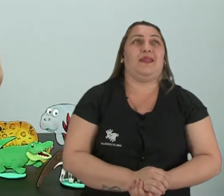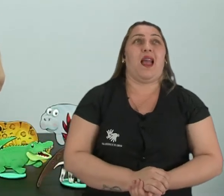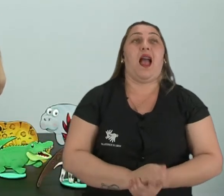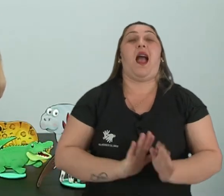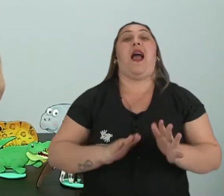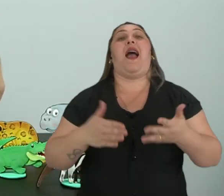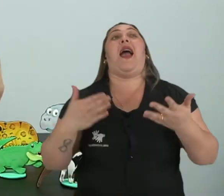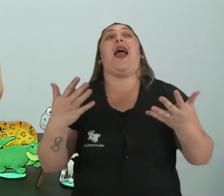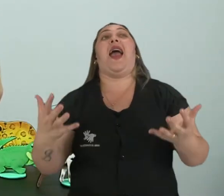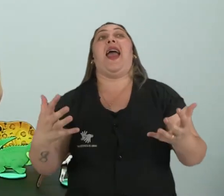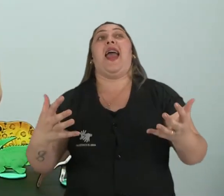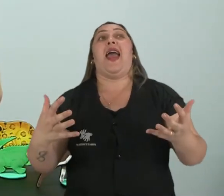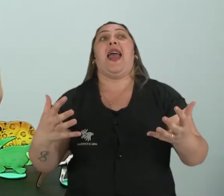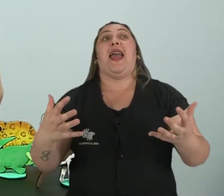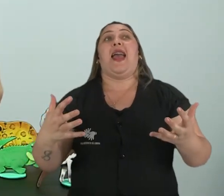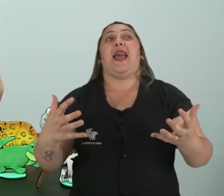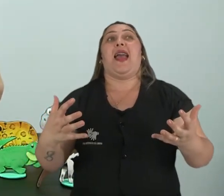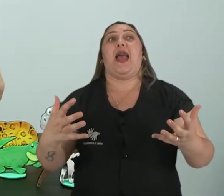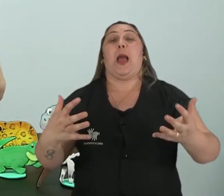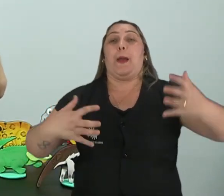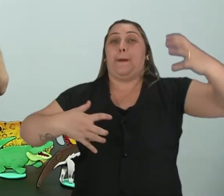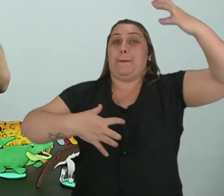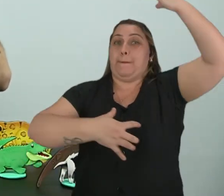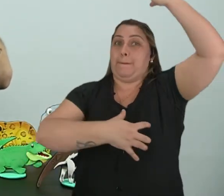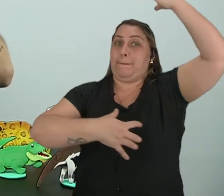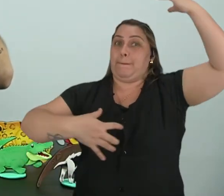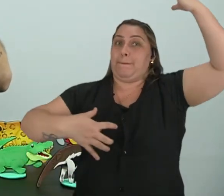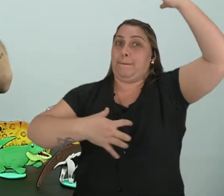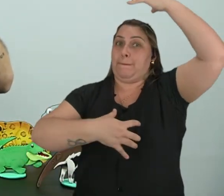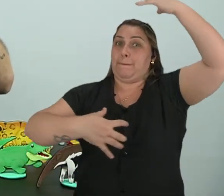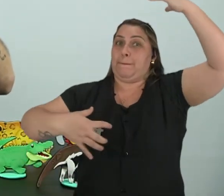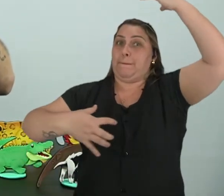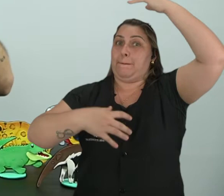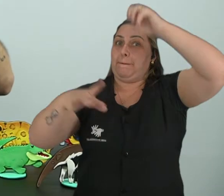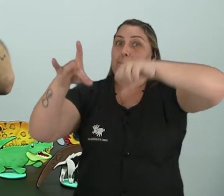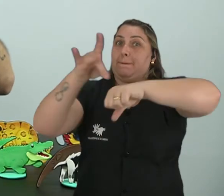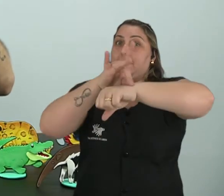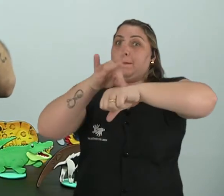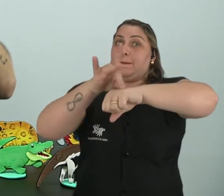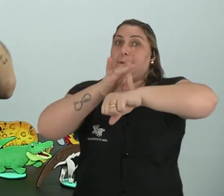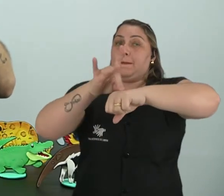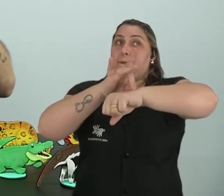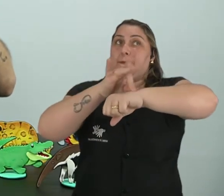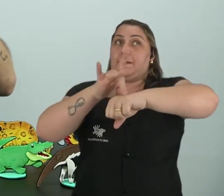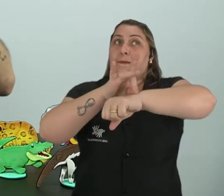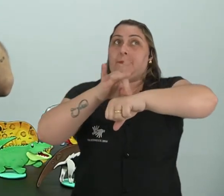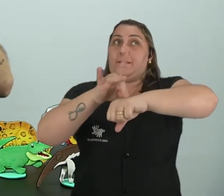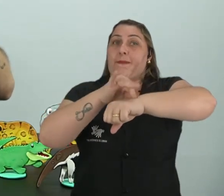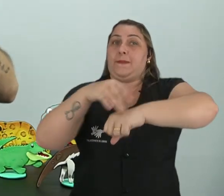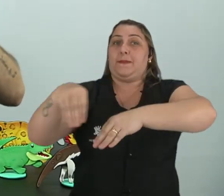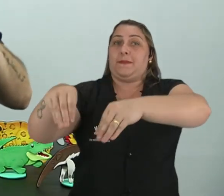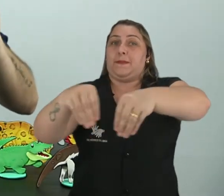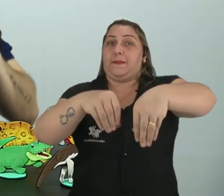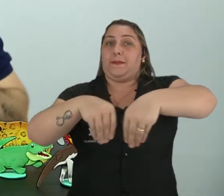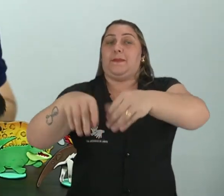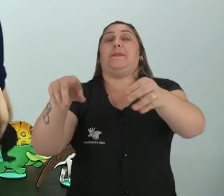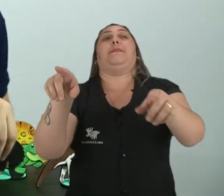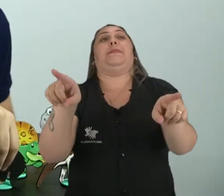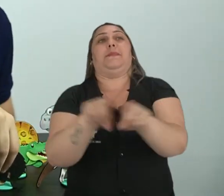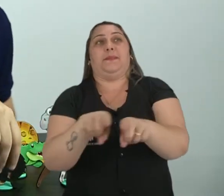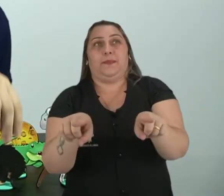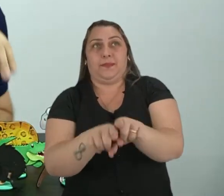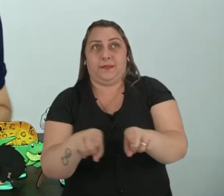Esse daqui é o mico-leão preto. É o mico-leão preto, Ele é terrestre também.